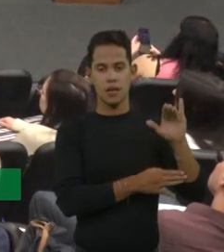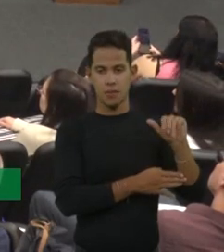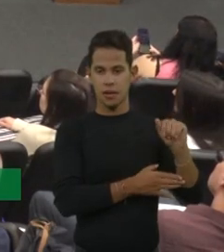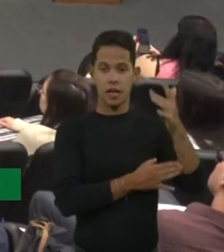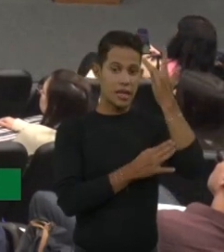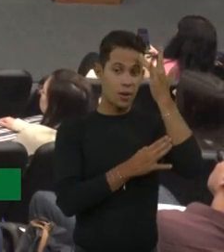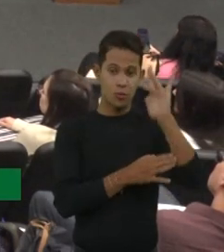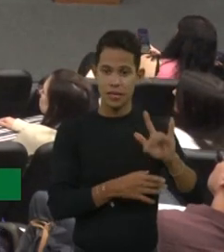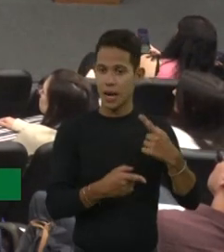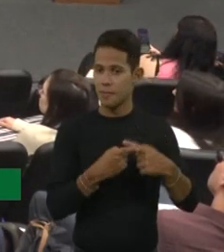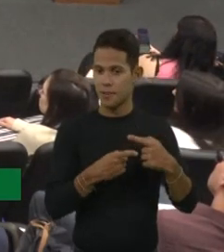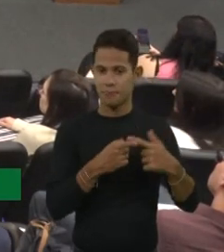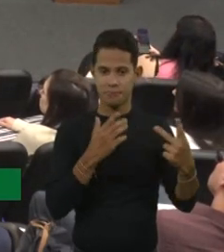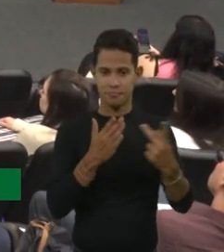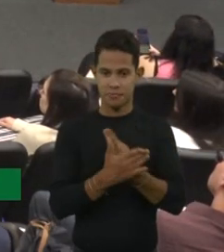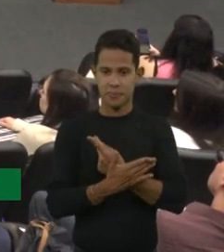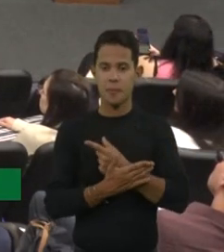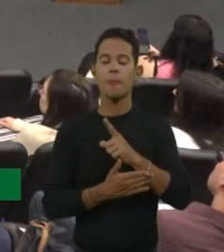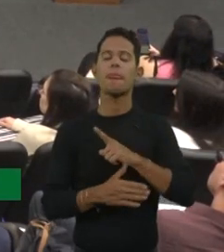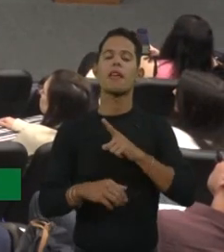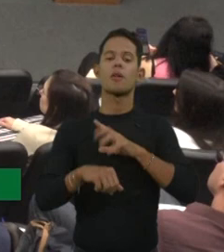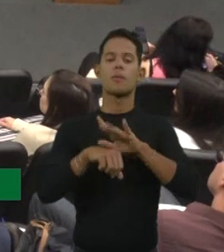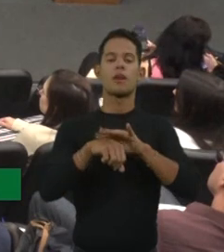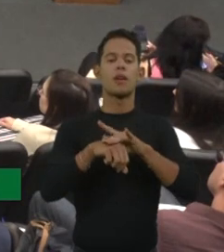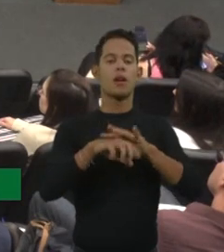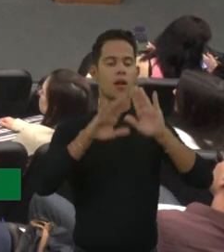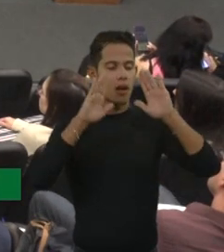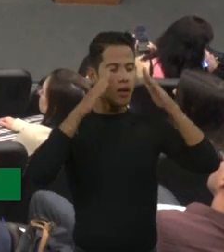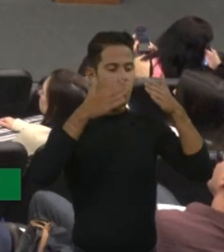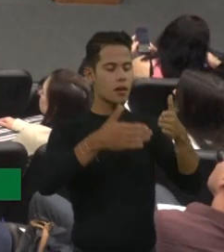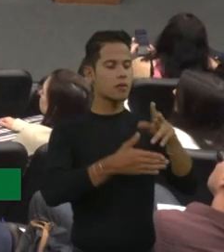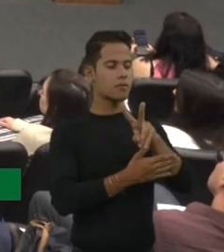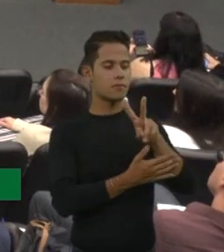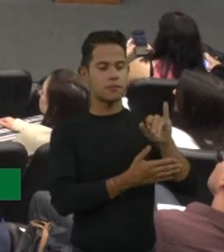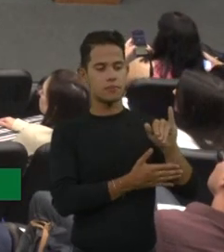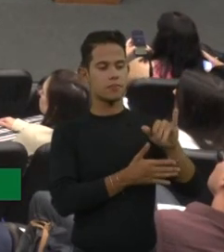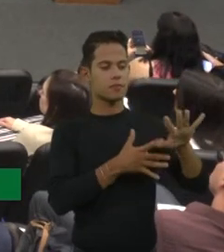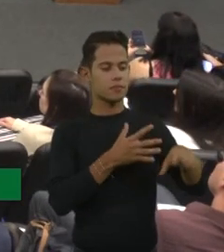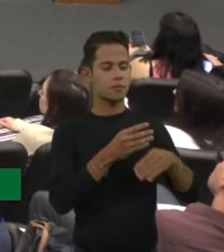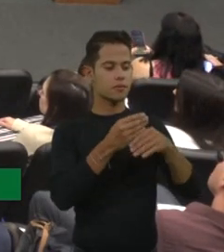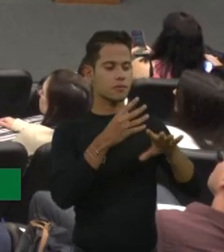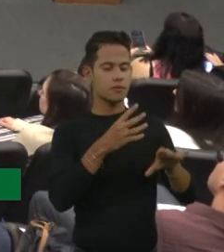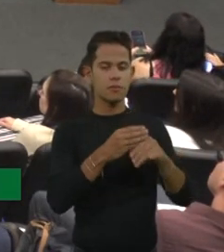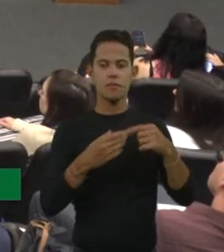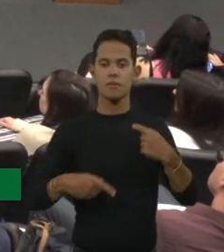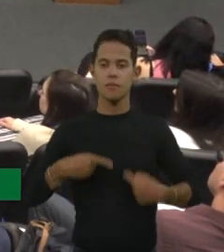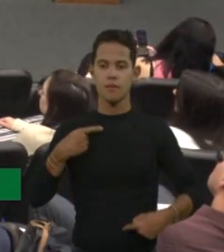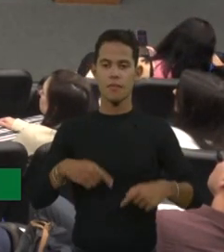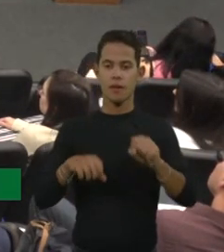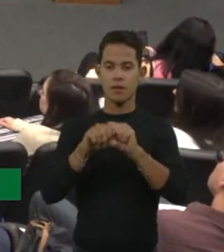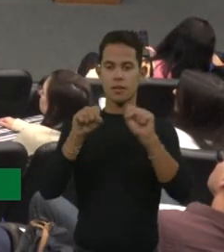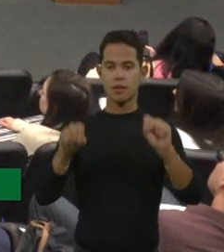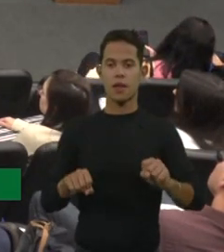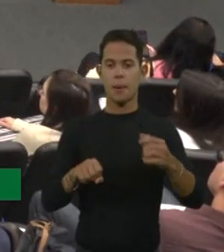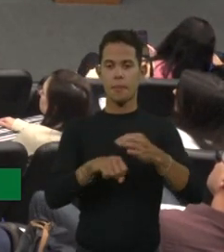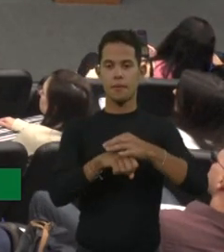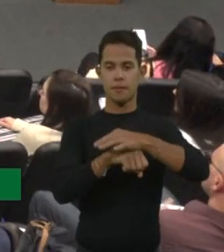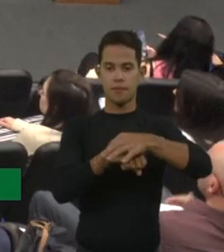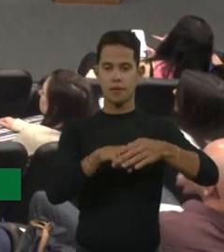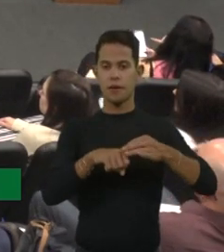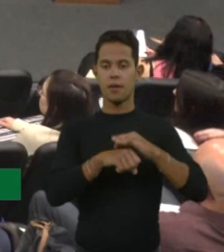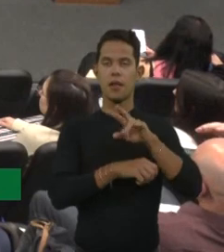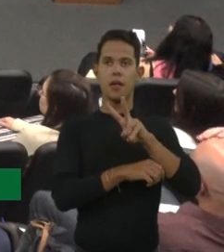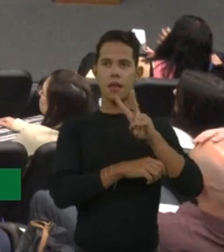uma enzima numa rota metabólica específica, que acumula os GAGs em diversos órgãos e sistemas, nas células, né? E vai levar às